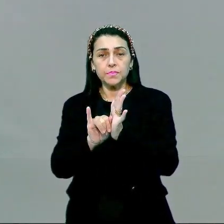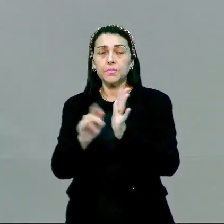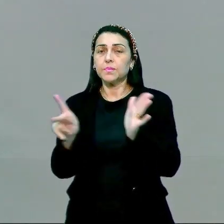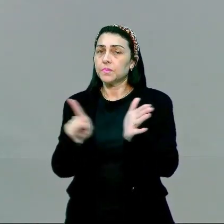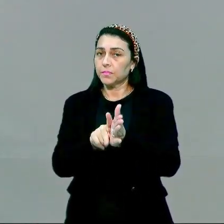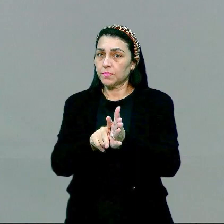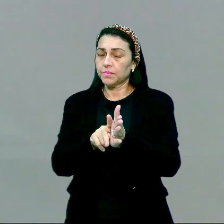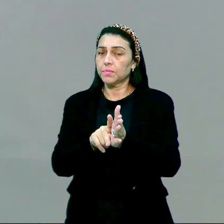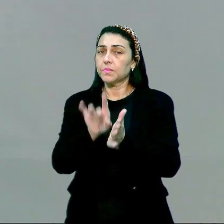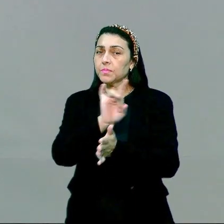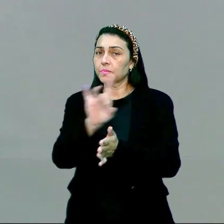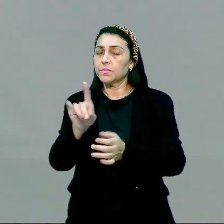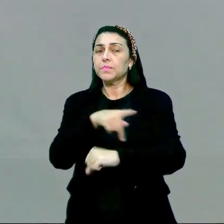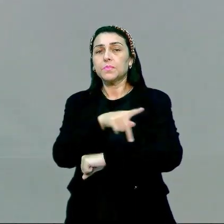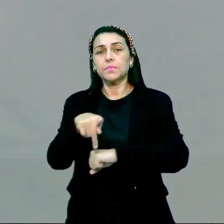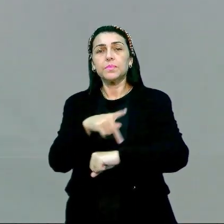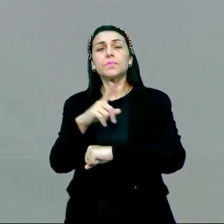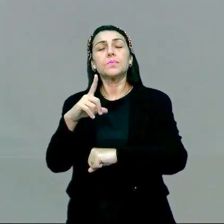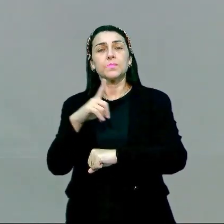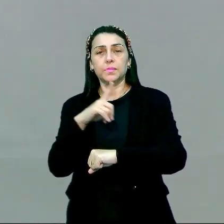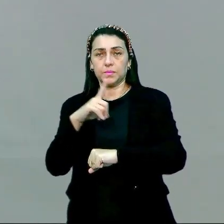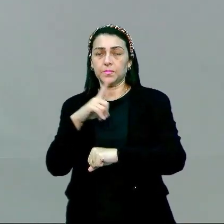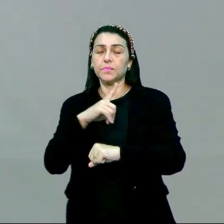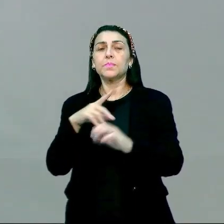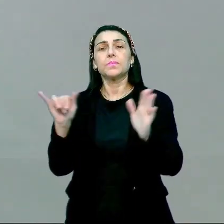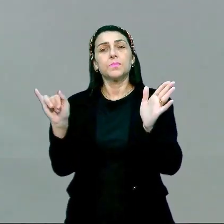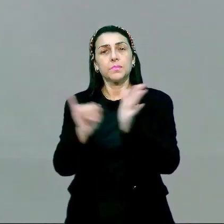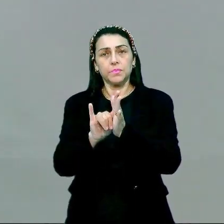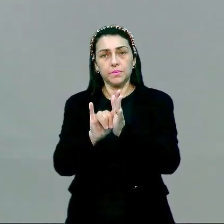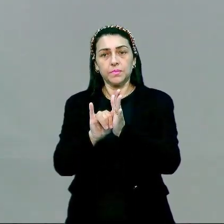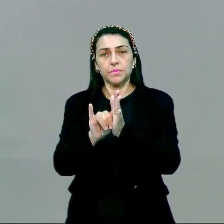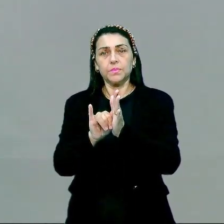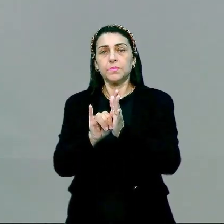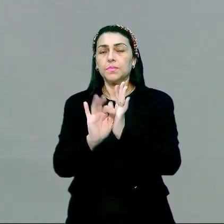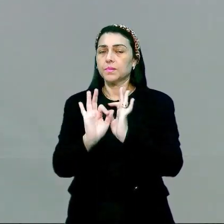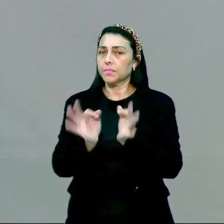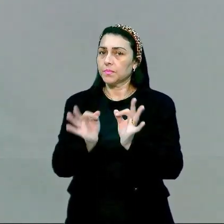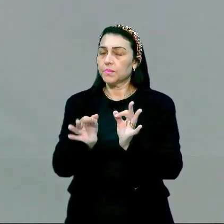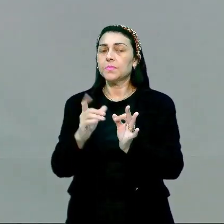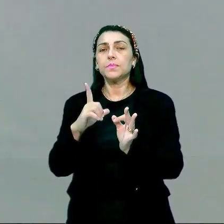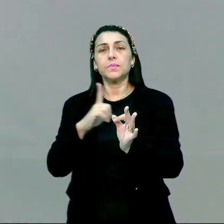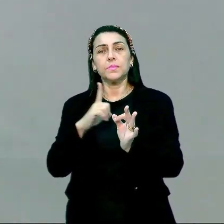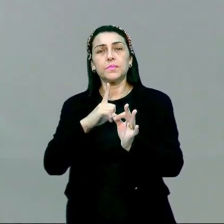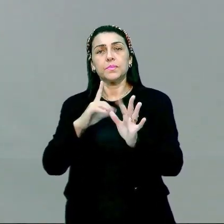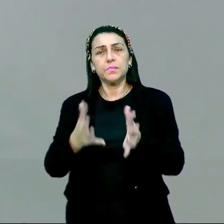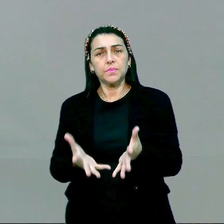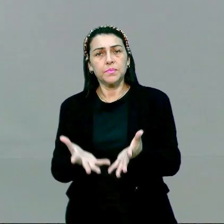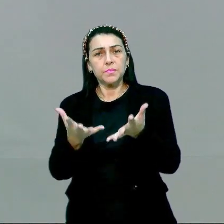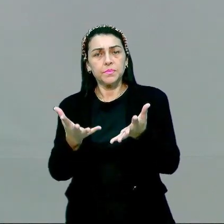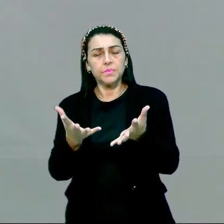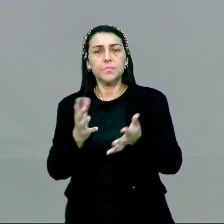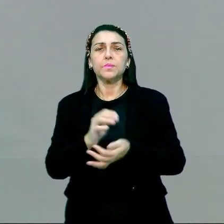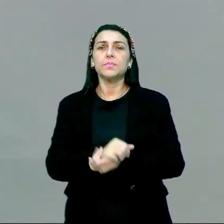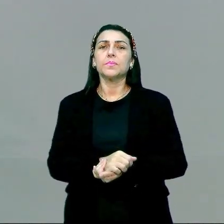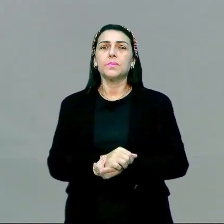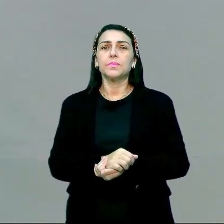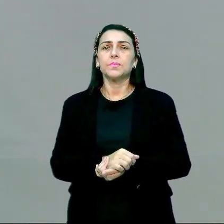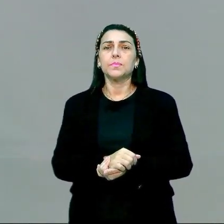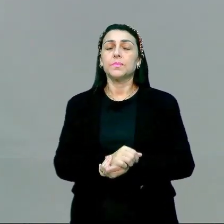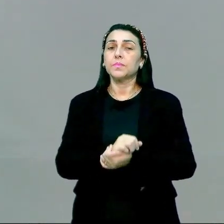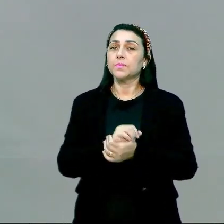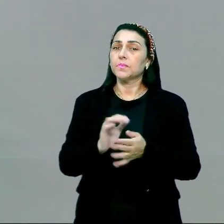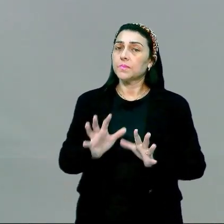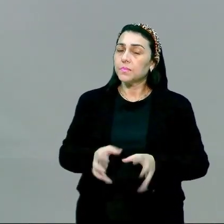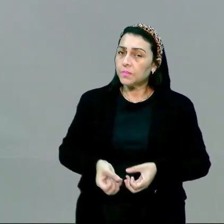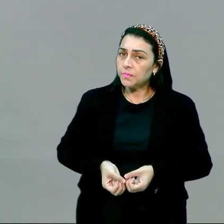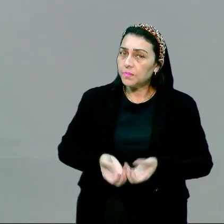própria. Cada país tem as suas identidades, né, tem as suas manifestações. E essas